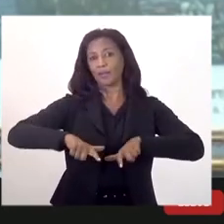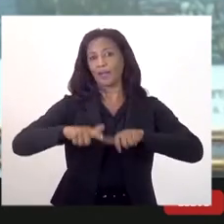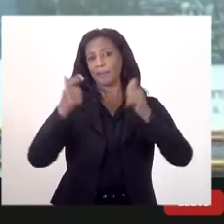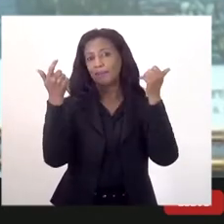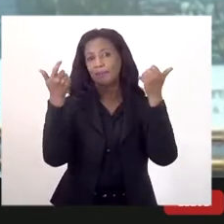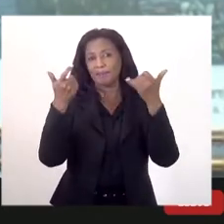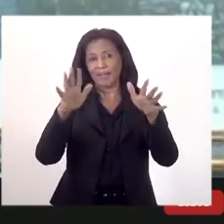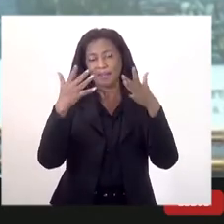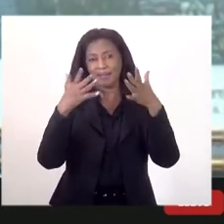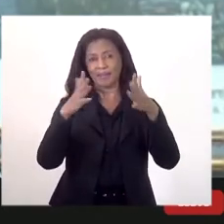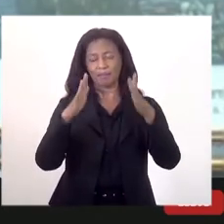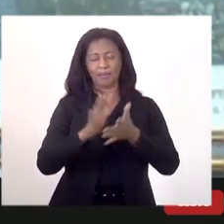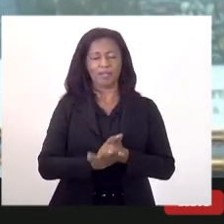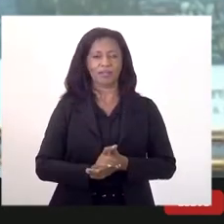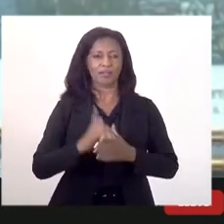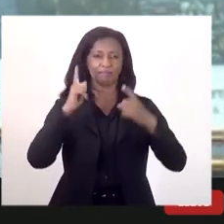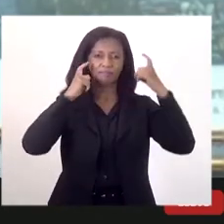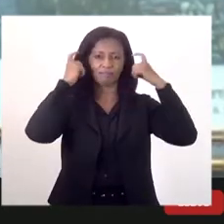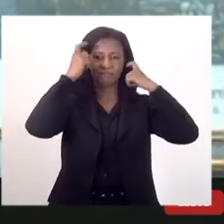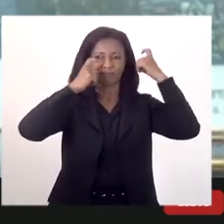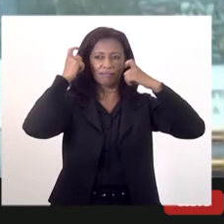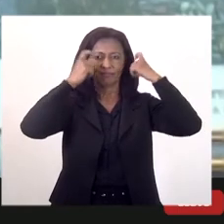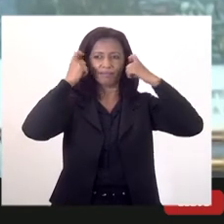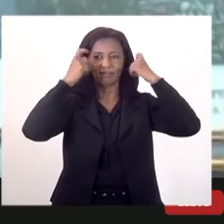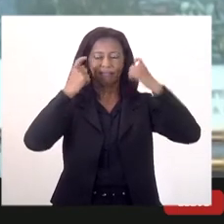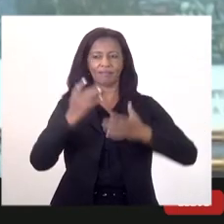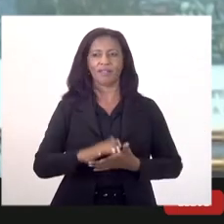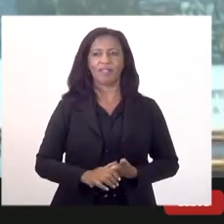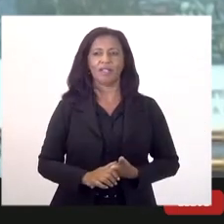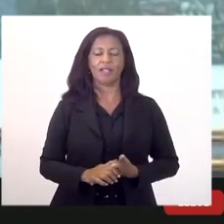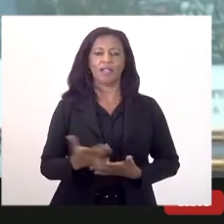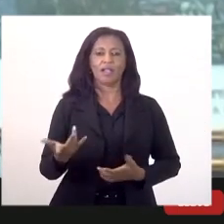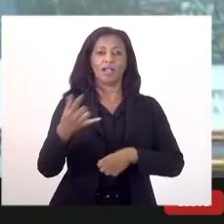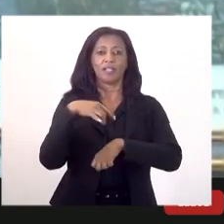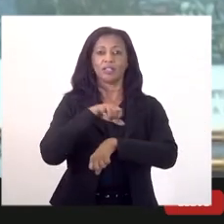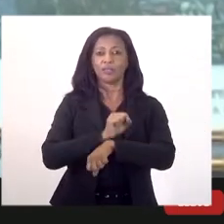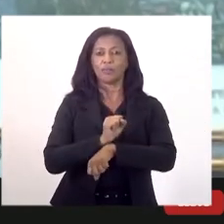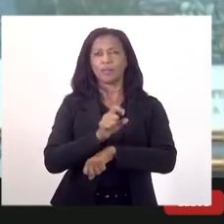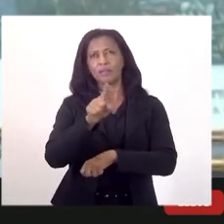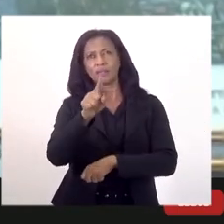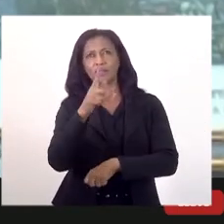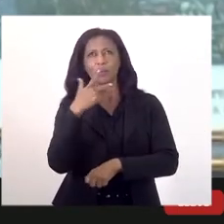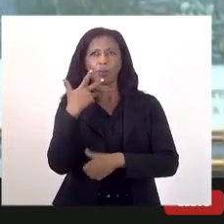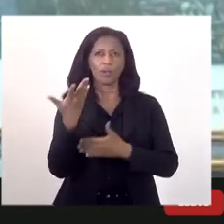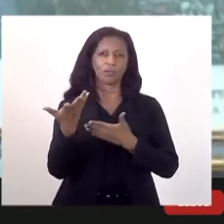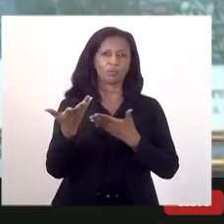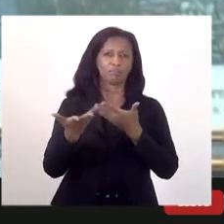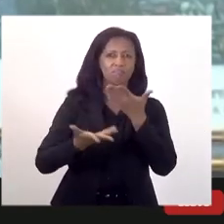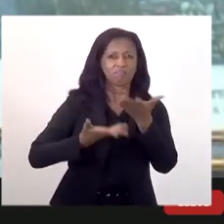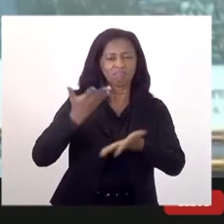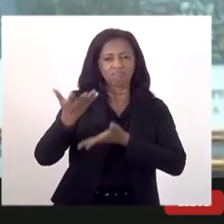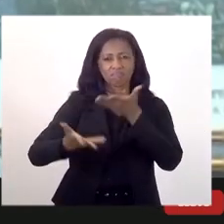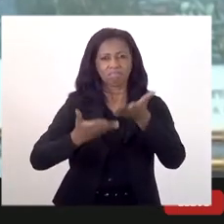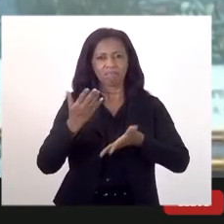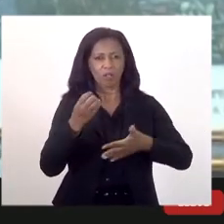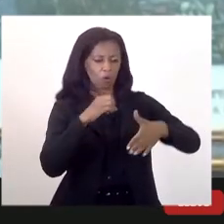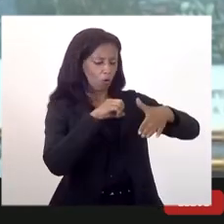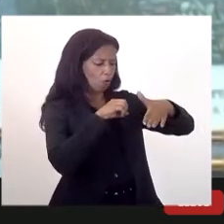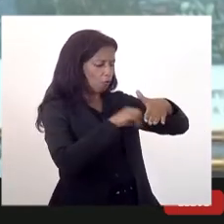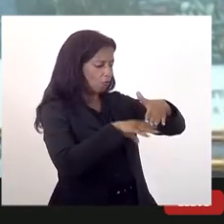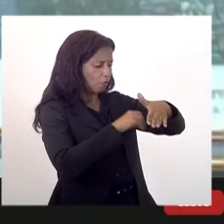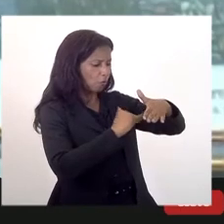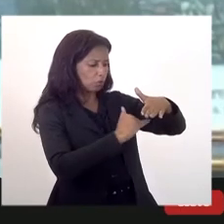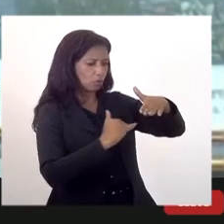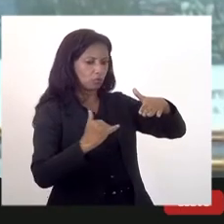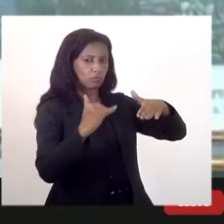parabéns, que preocupação a esperança que o senhor nos traz quando o senhor trata esse fundo soberano, traz essa ideia do fundo